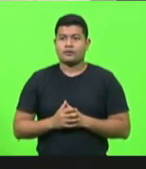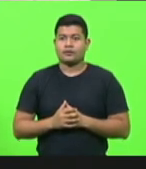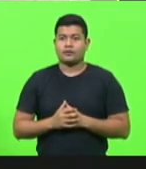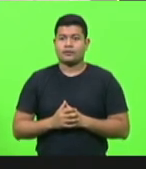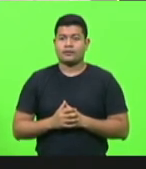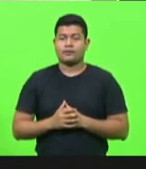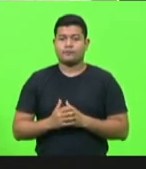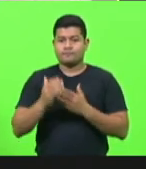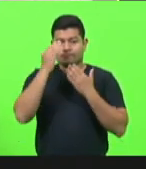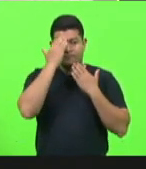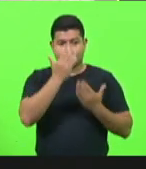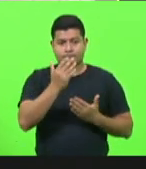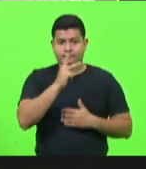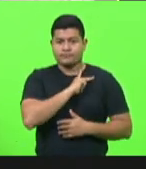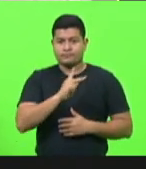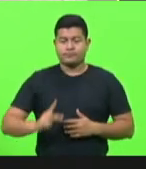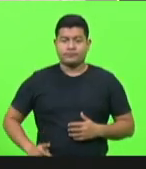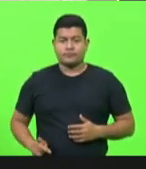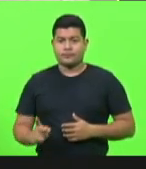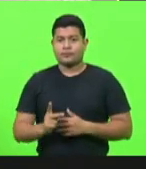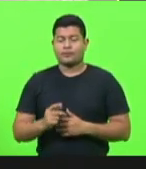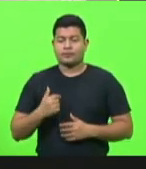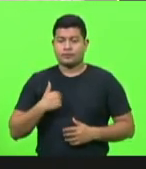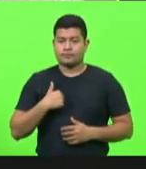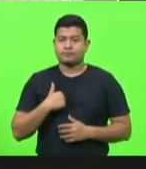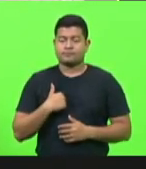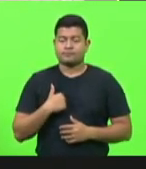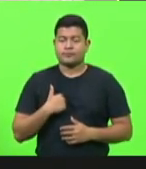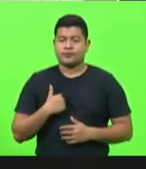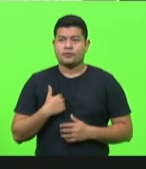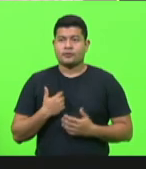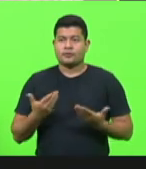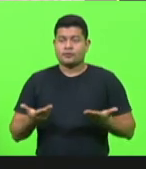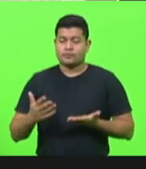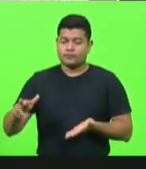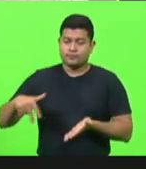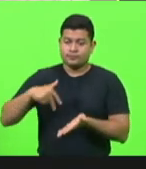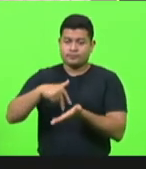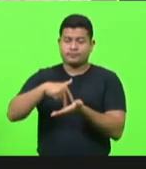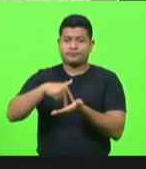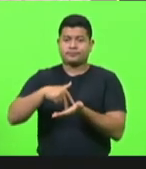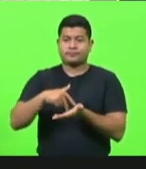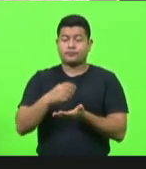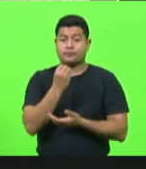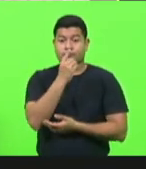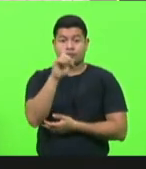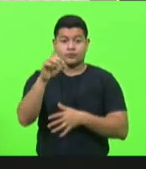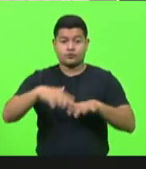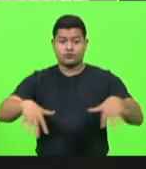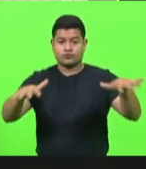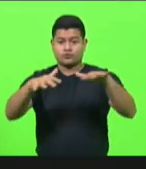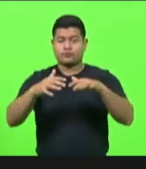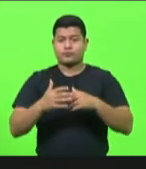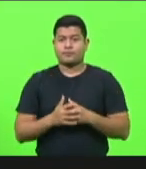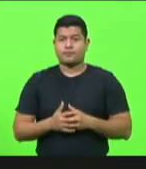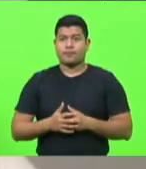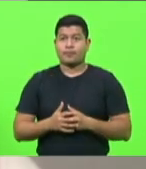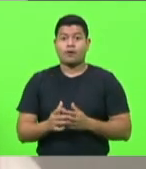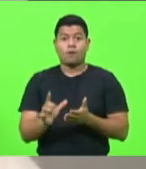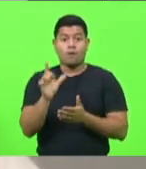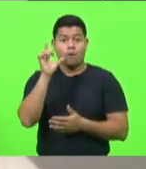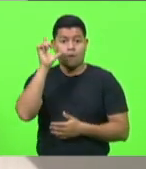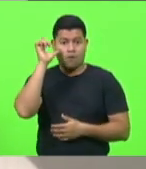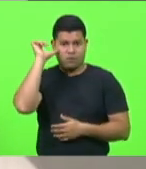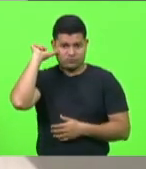Muito obrigado, presidente. Agradeço a oportunidade e um bom dia a todos. Sr. Presidente, ontem,